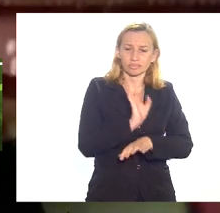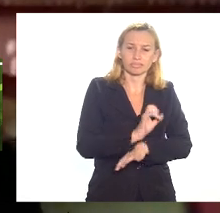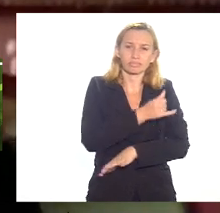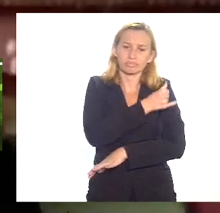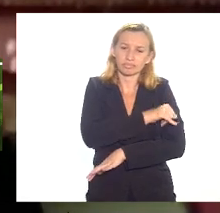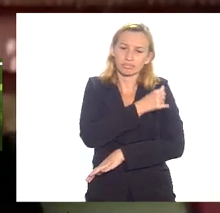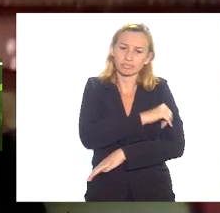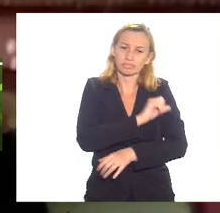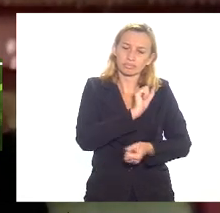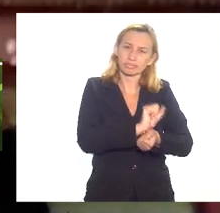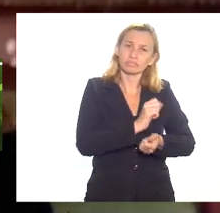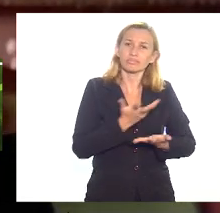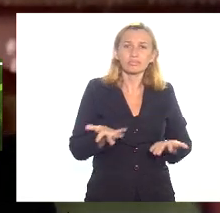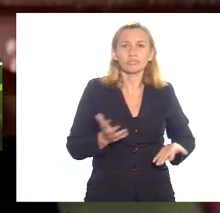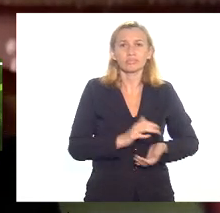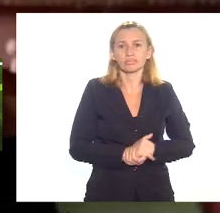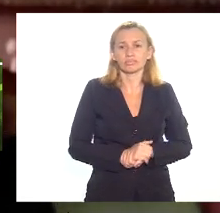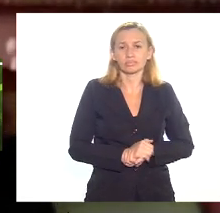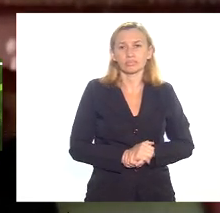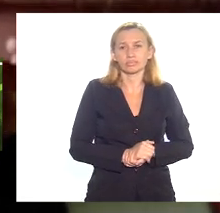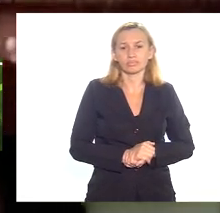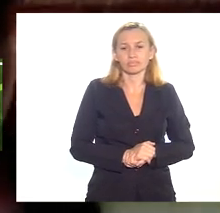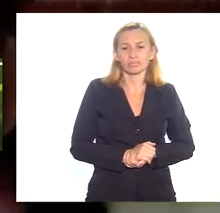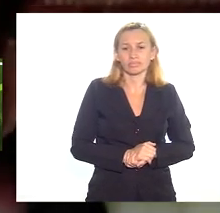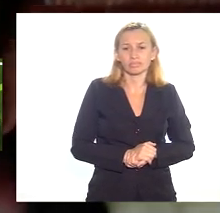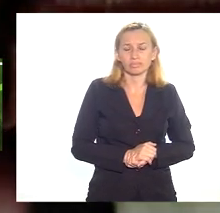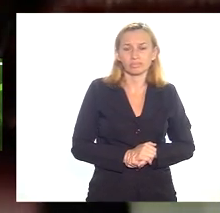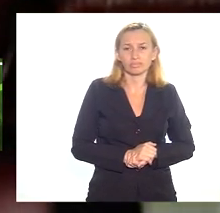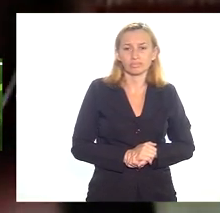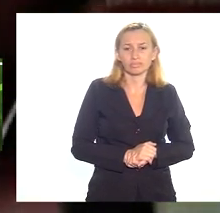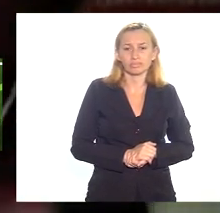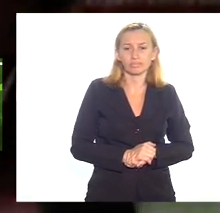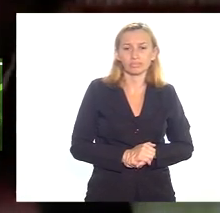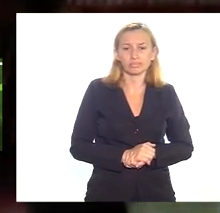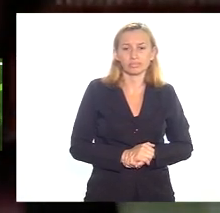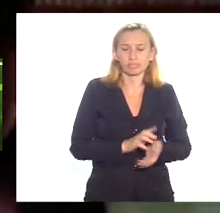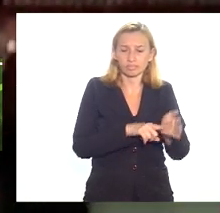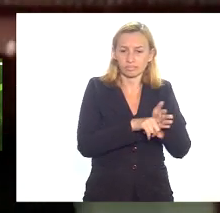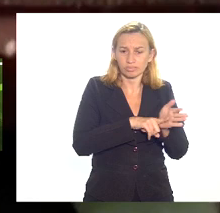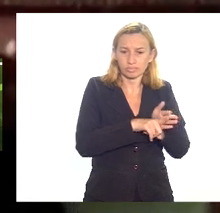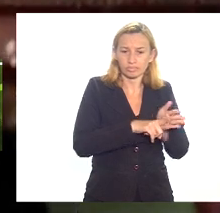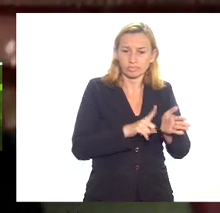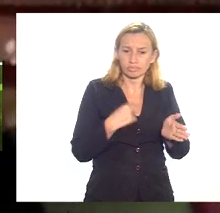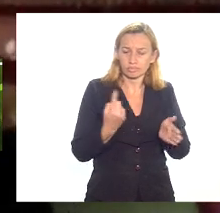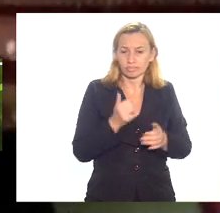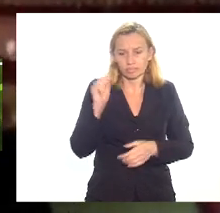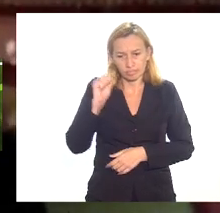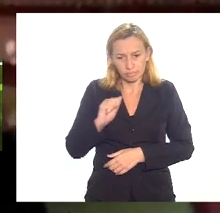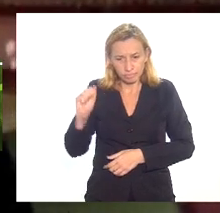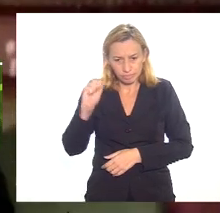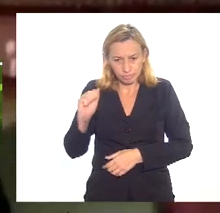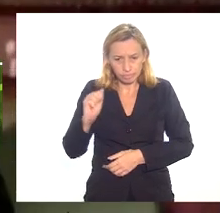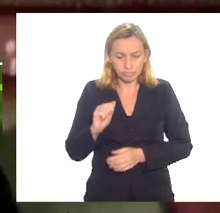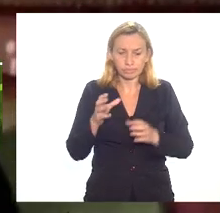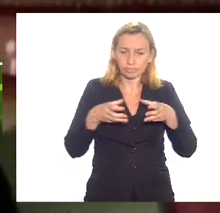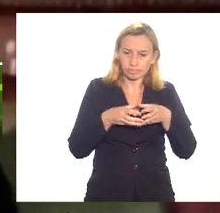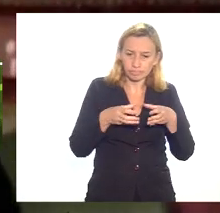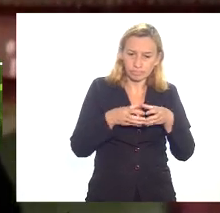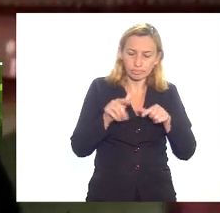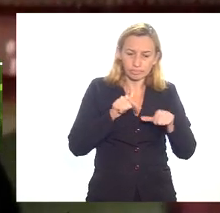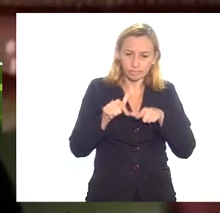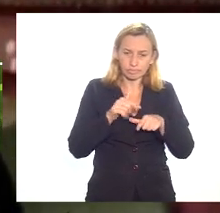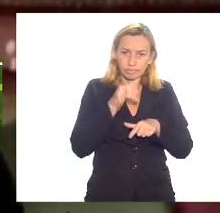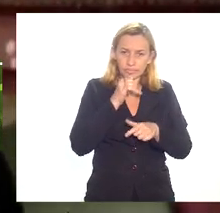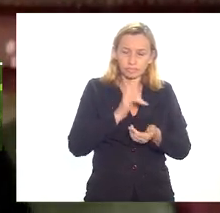Janeiro a gente vem fazendo um levantamento com a nossa assessoria na comissão de trabalho por